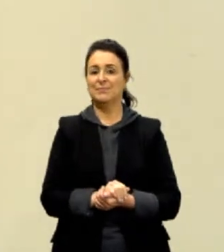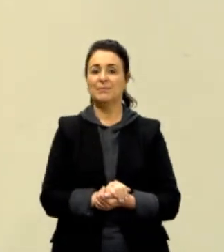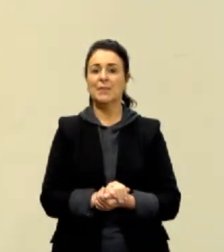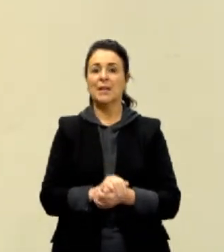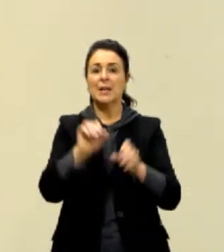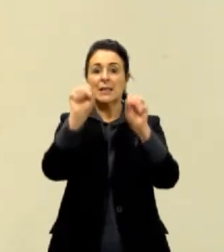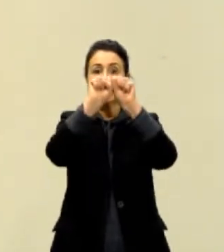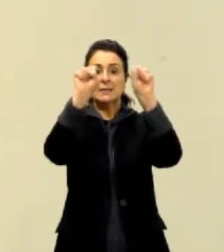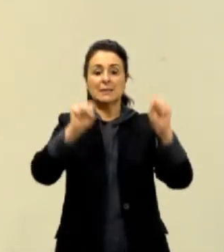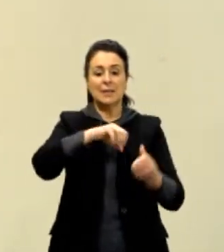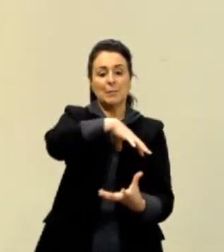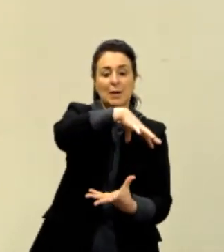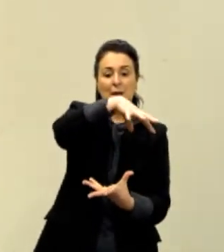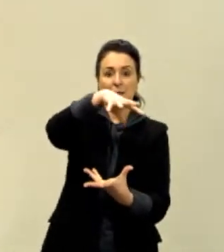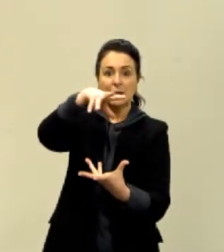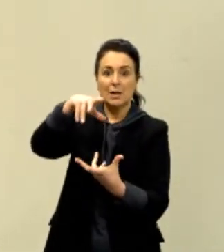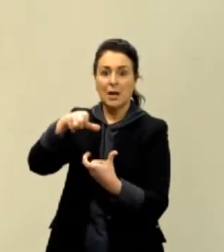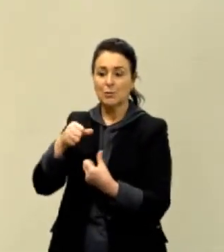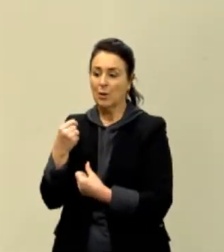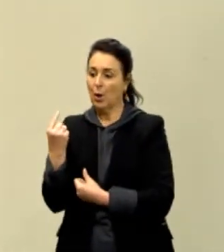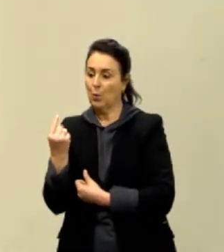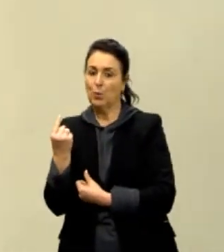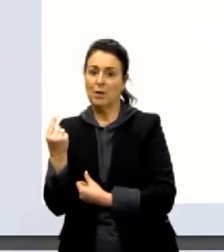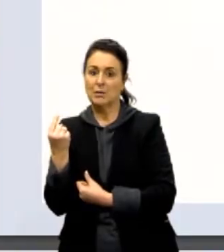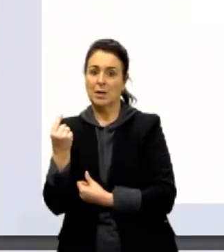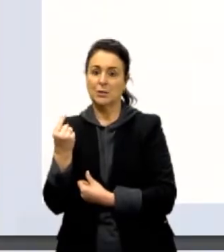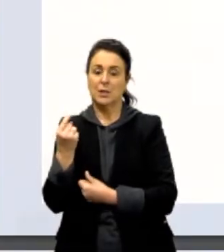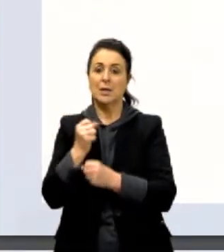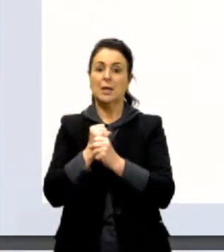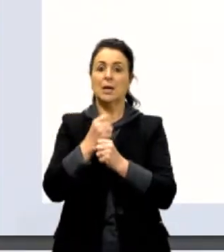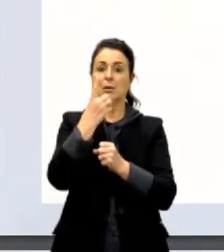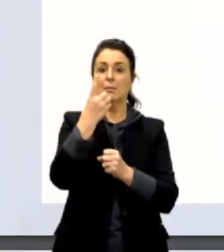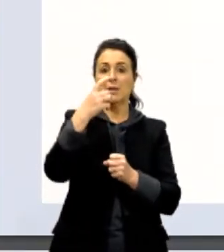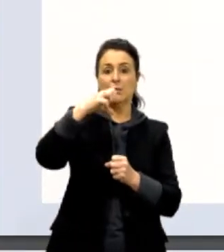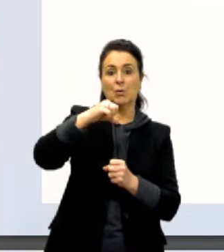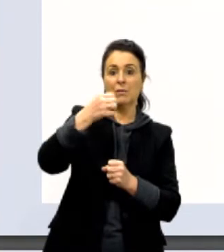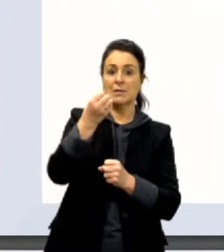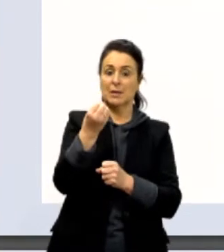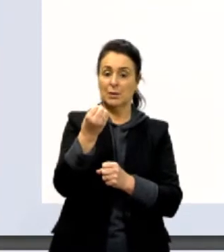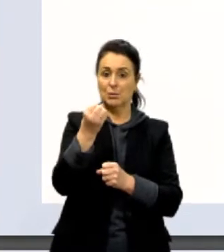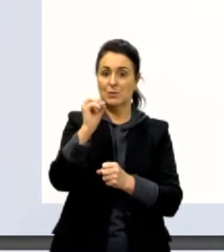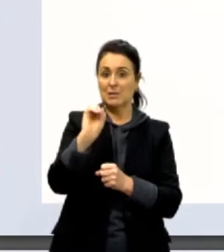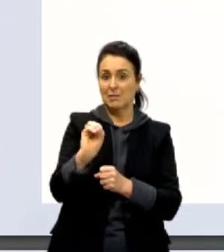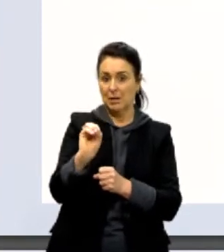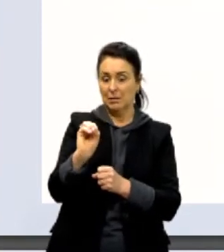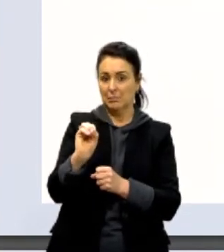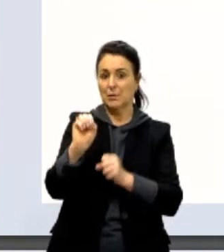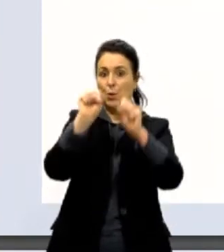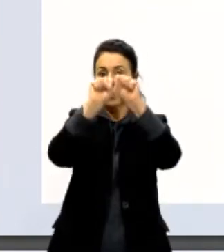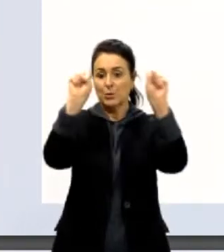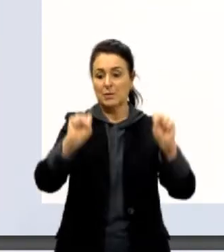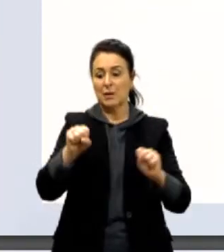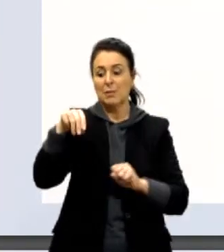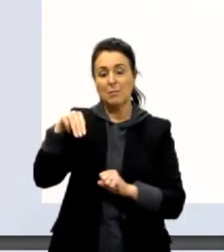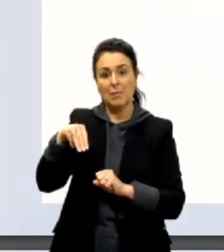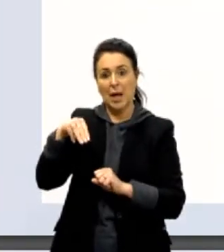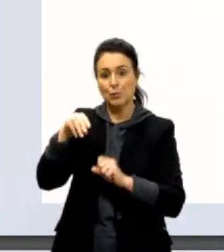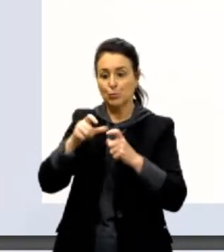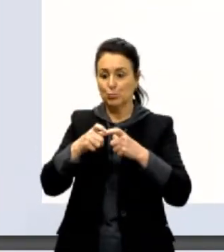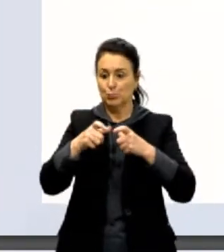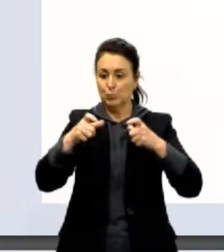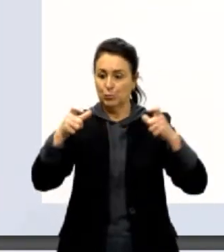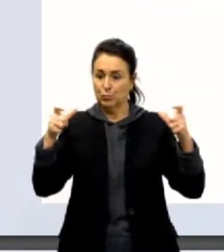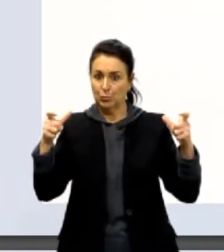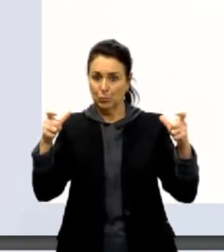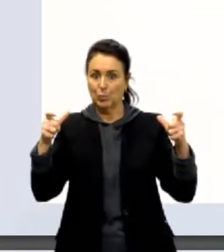Sistema Internacional de Unidades. Pessoal, em 1960, o sistema métrico, ele cresceu, tá, ele tem várias